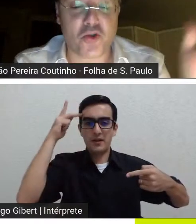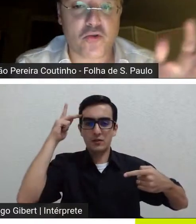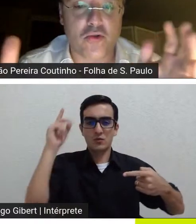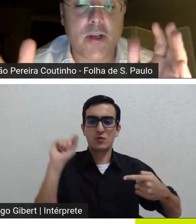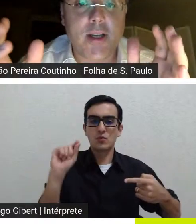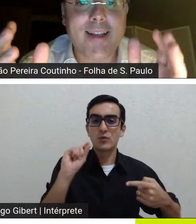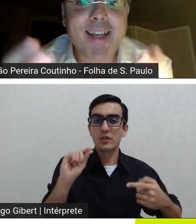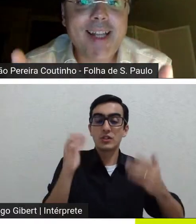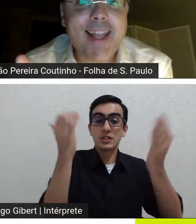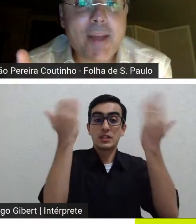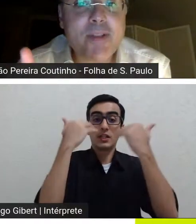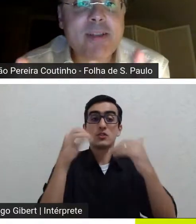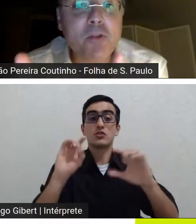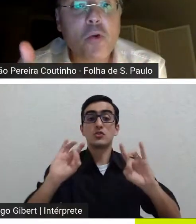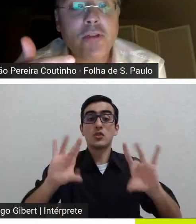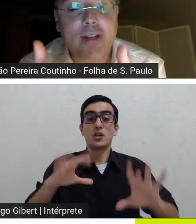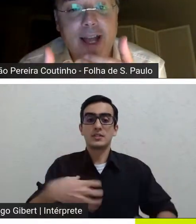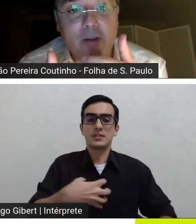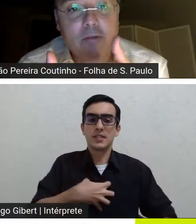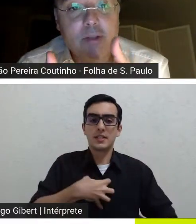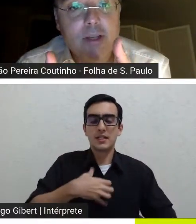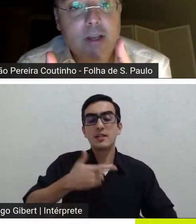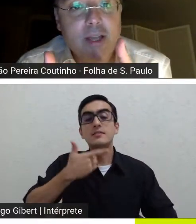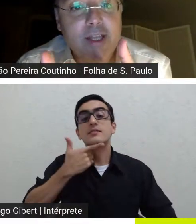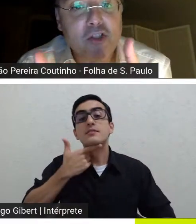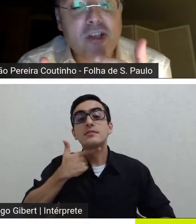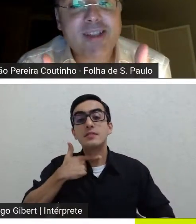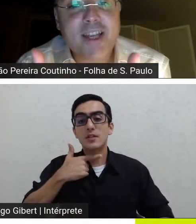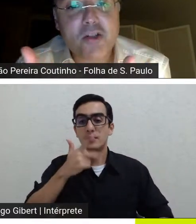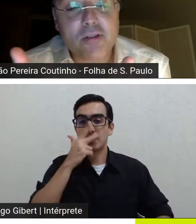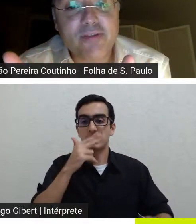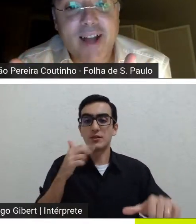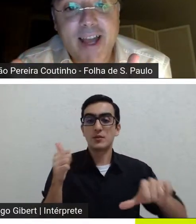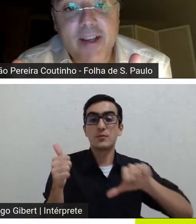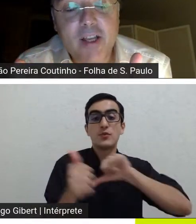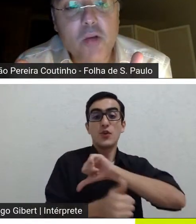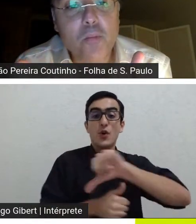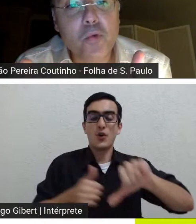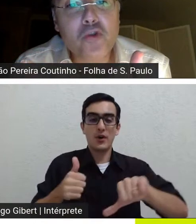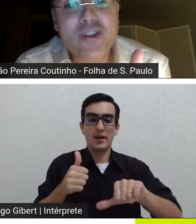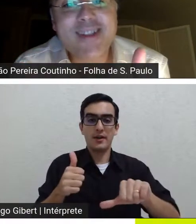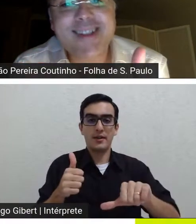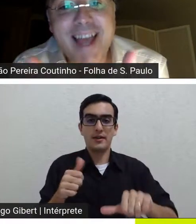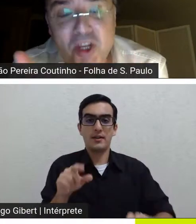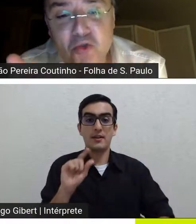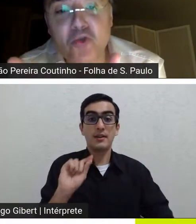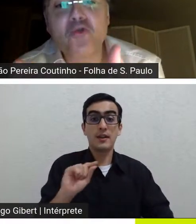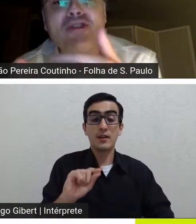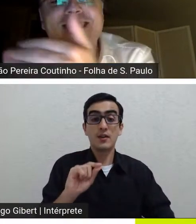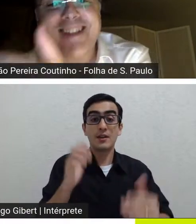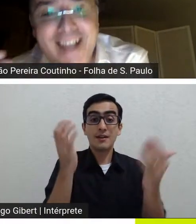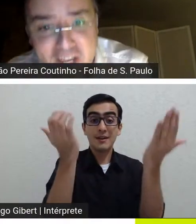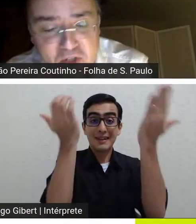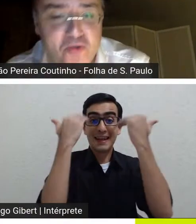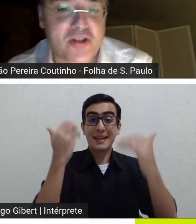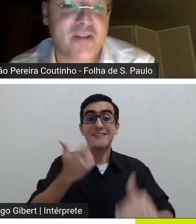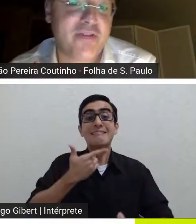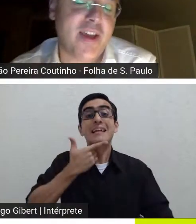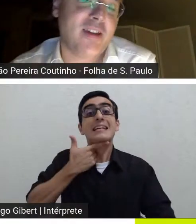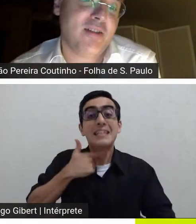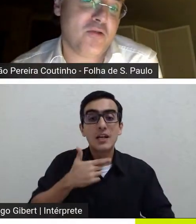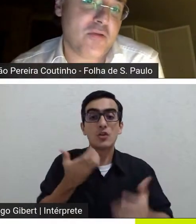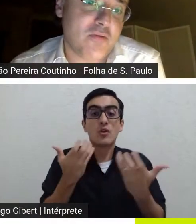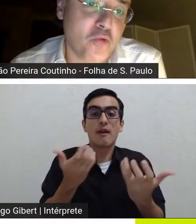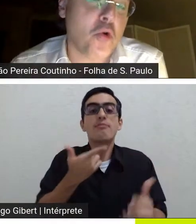desejos na realidade é precisamente o contrário eles só se deixam levar pelos desejos dos desejos